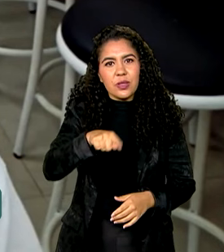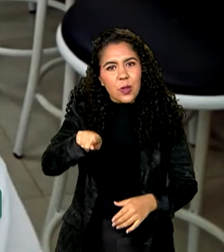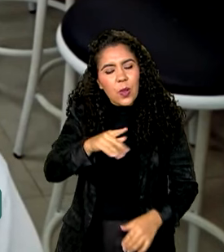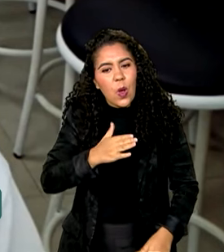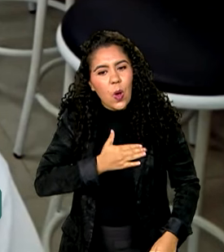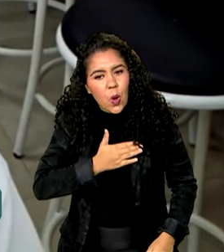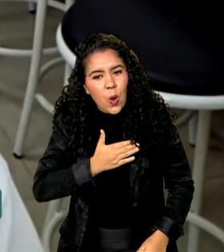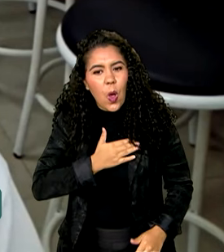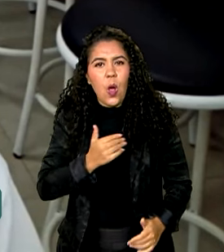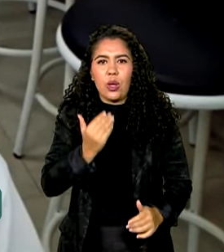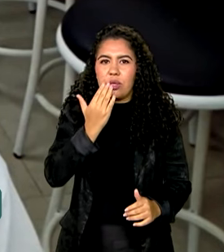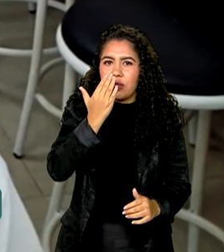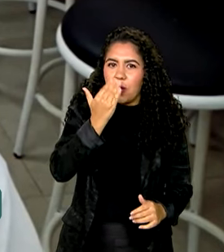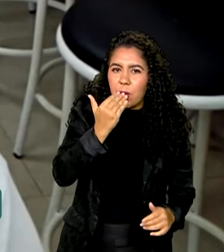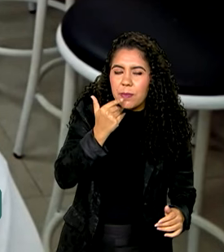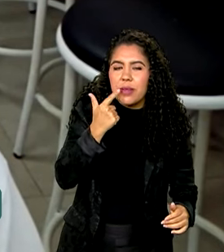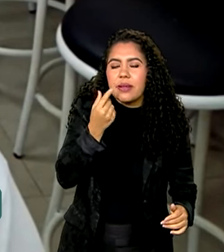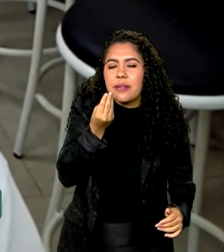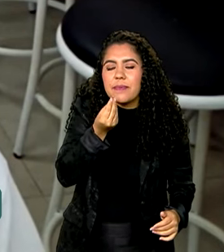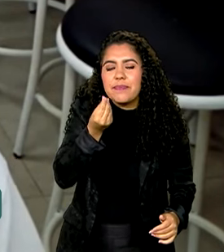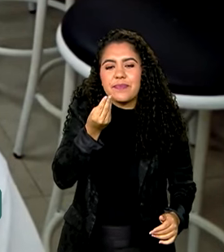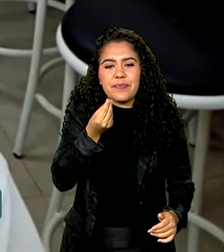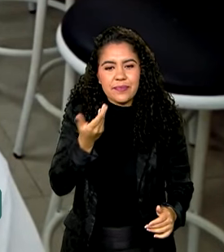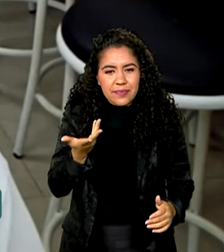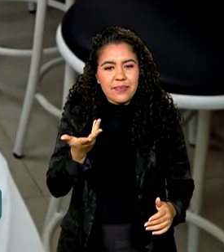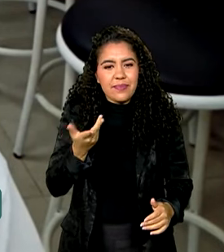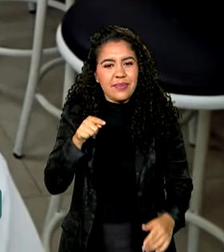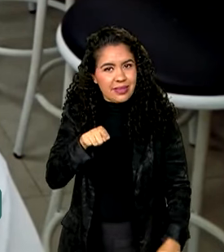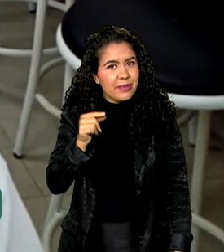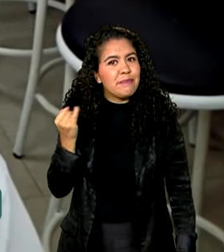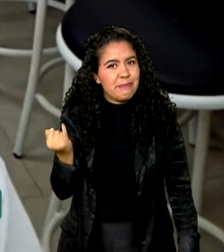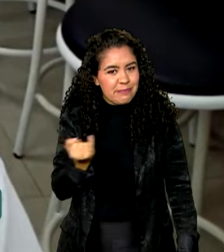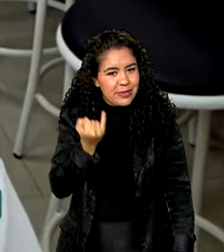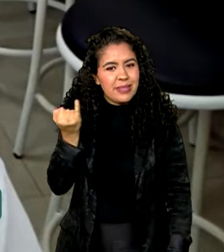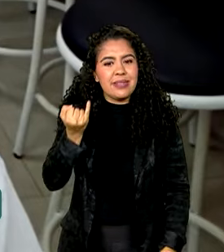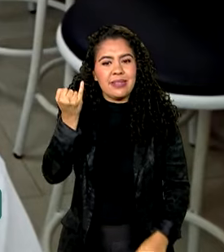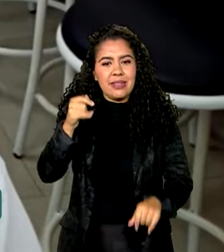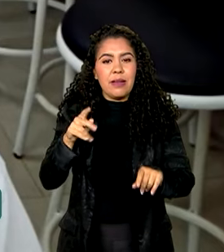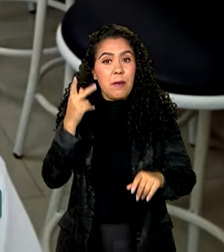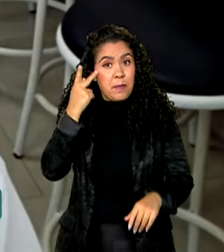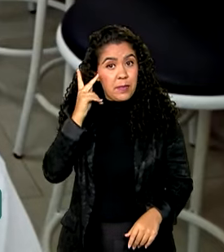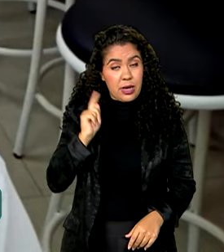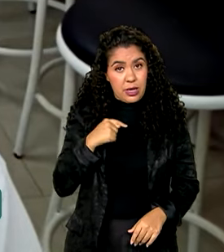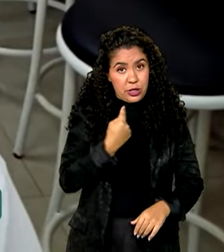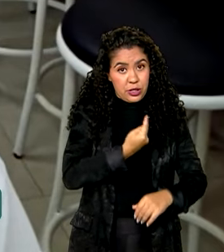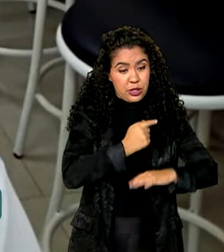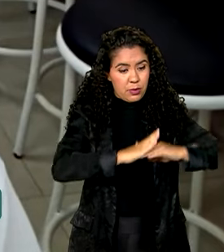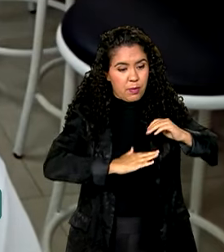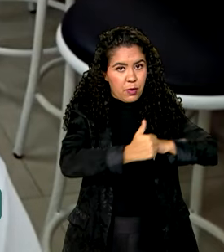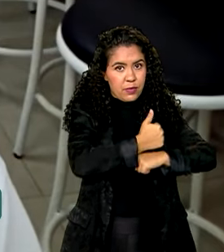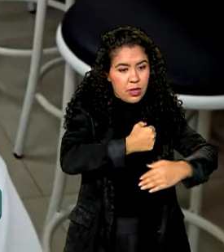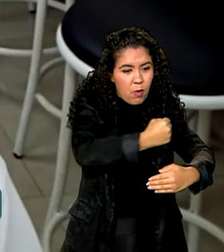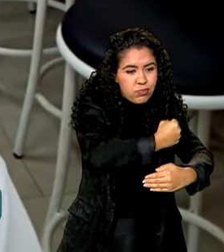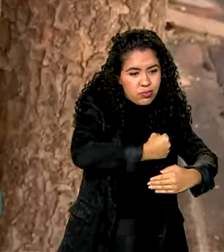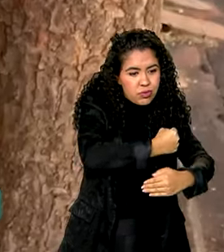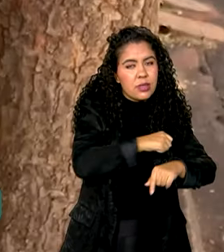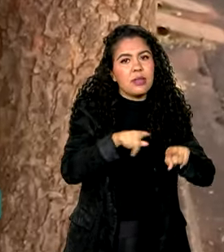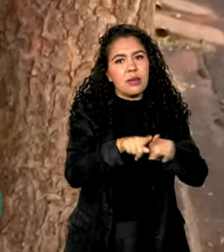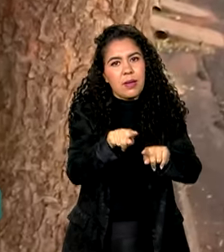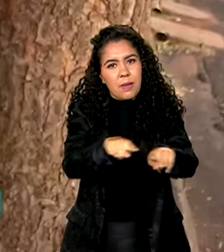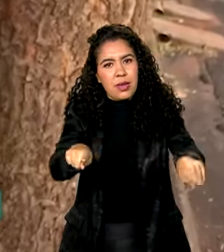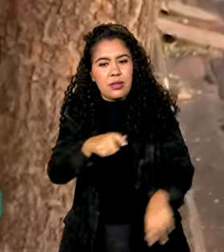estão gostando da alimentação. Isso é muito importante, tanto para a gente que está cozinhando, como para eles, né?